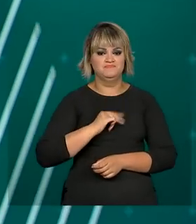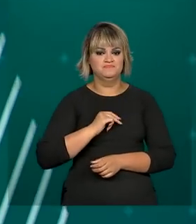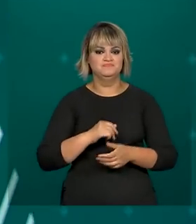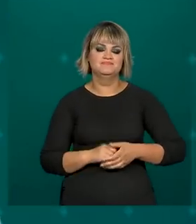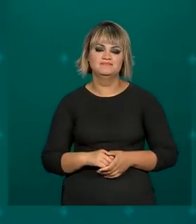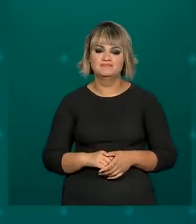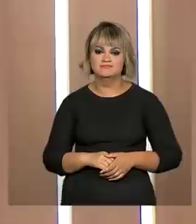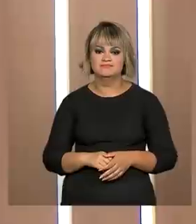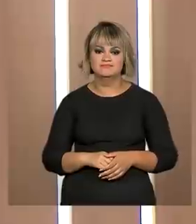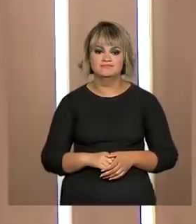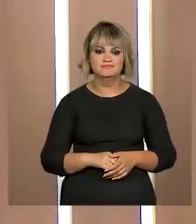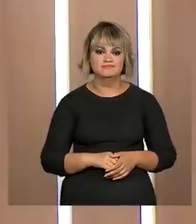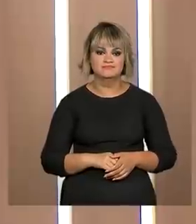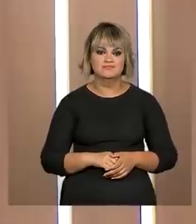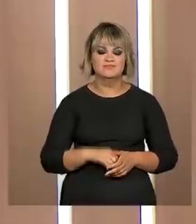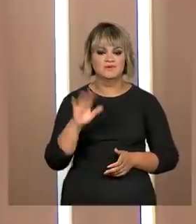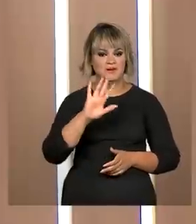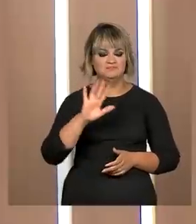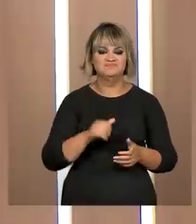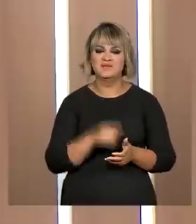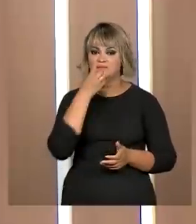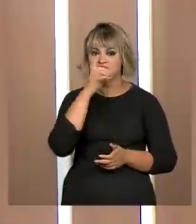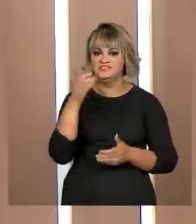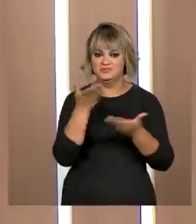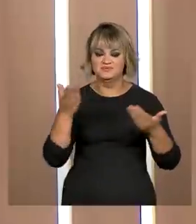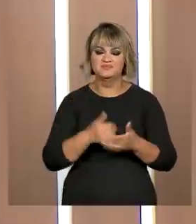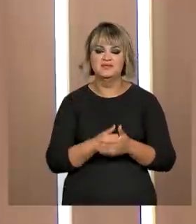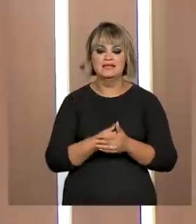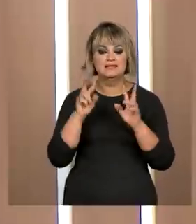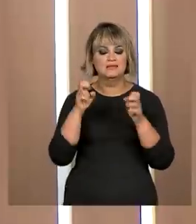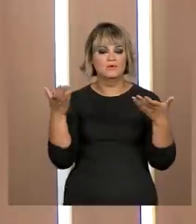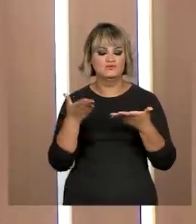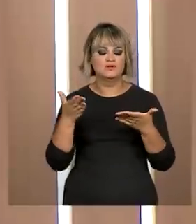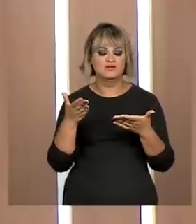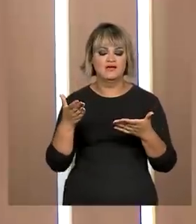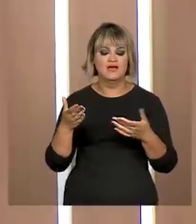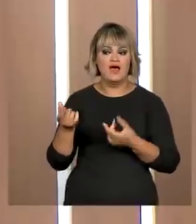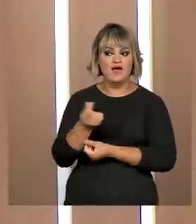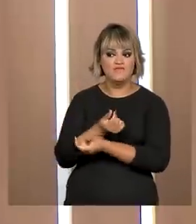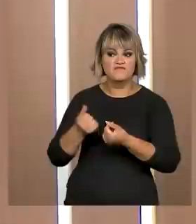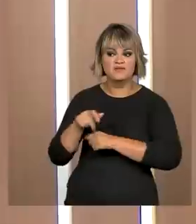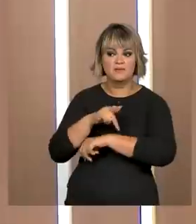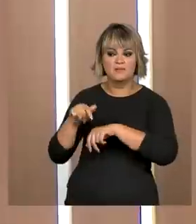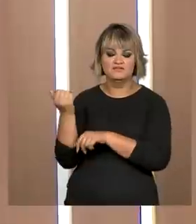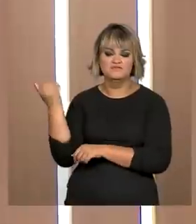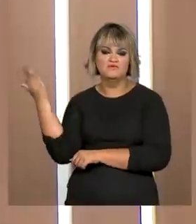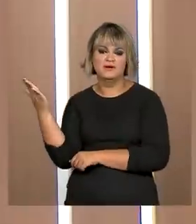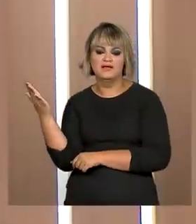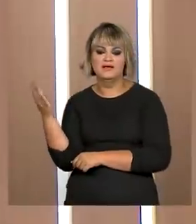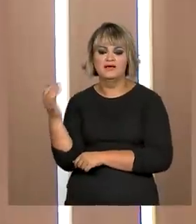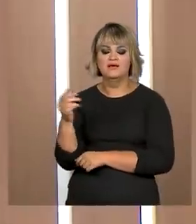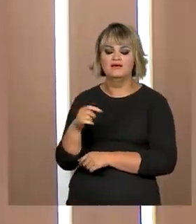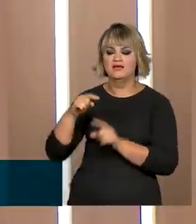Ricardo Caldas. Olá, bom dia a todos. O nosso tempo de hoje é o comércio exterior e vamos falar especificamente